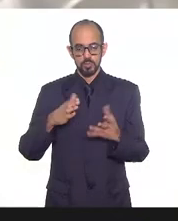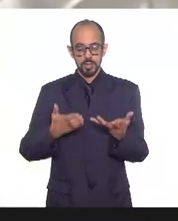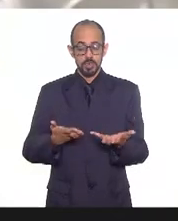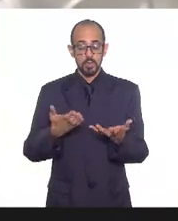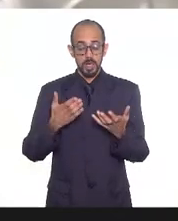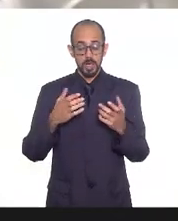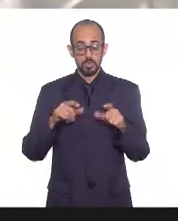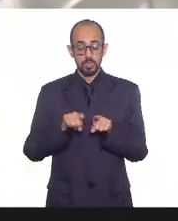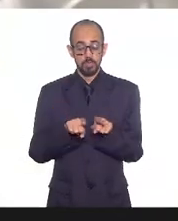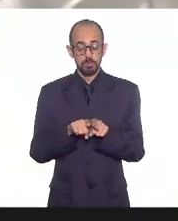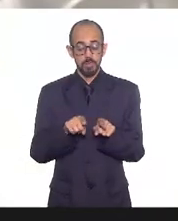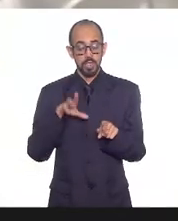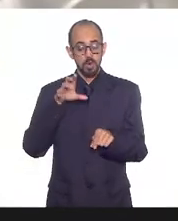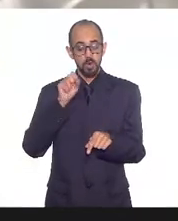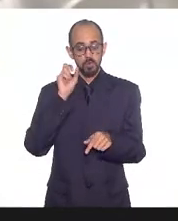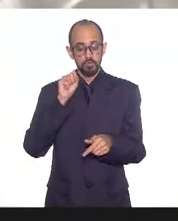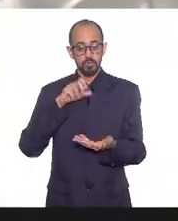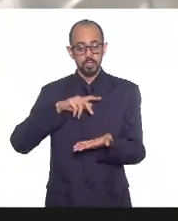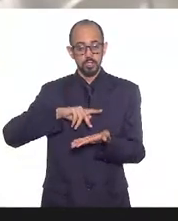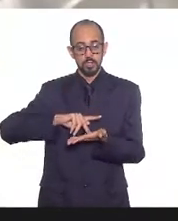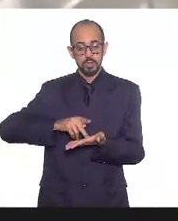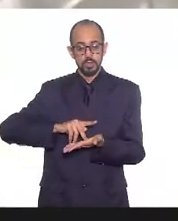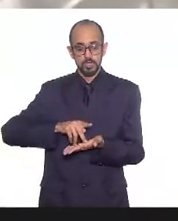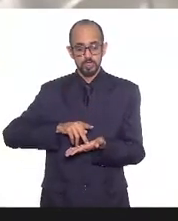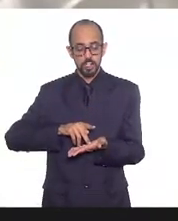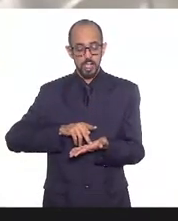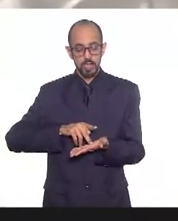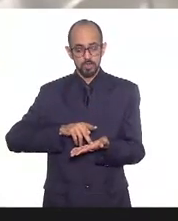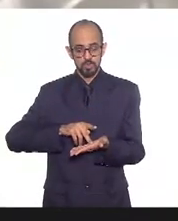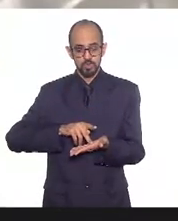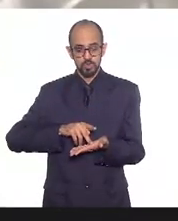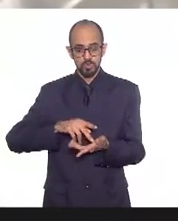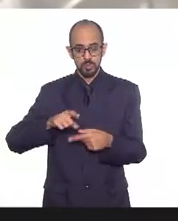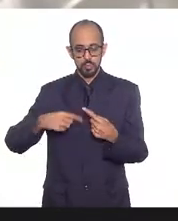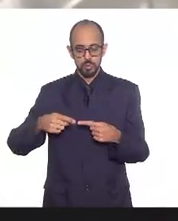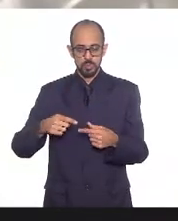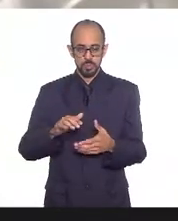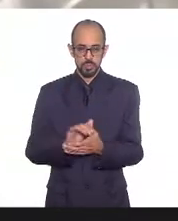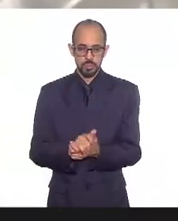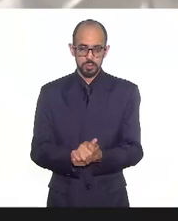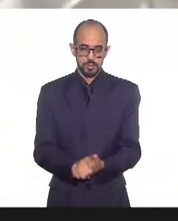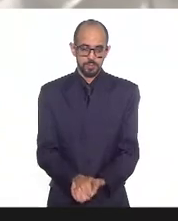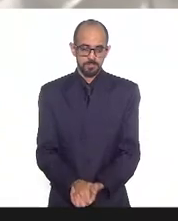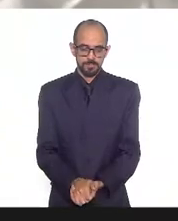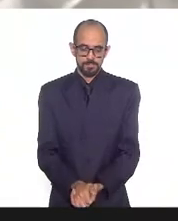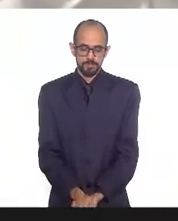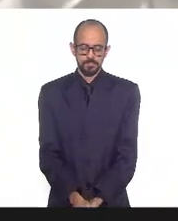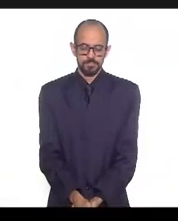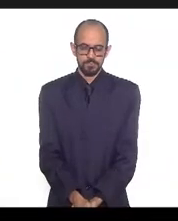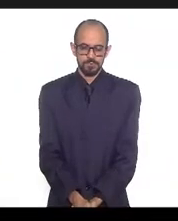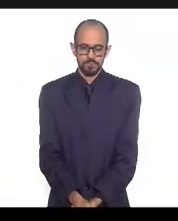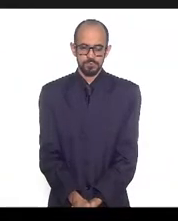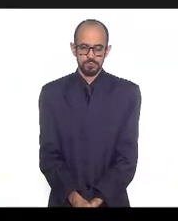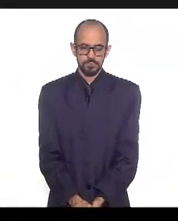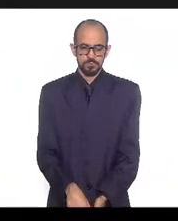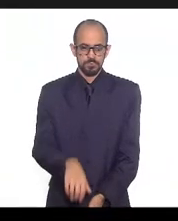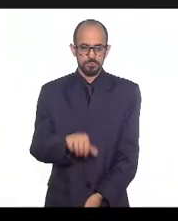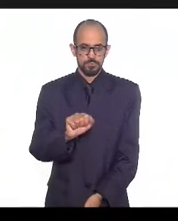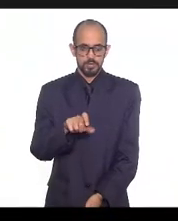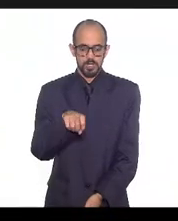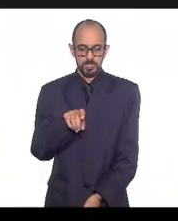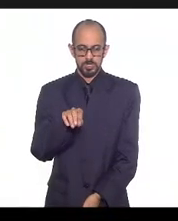Sindicato dos Médicos Alexandre por favor e depois quero fazer dois encaminhamentos aqui Alexandre